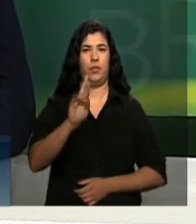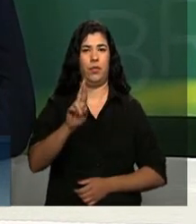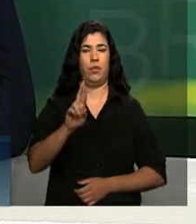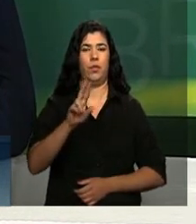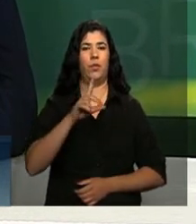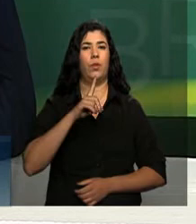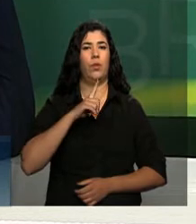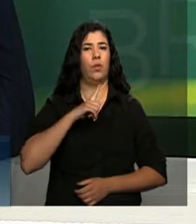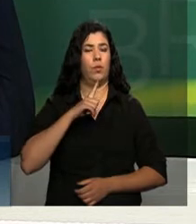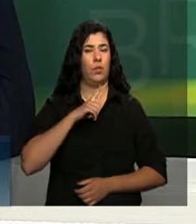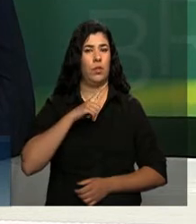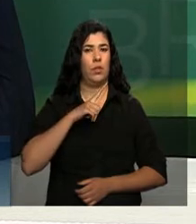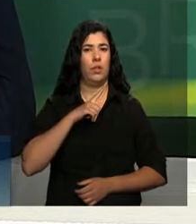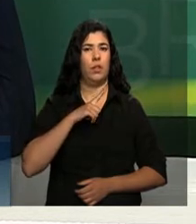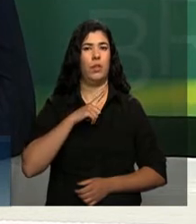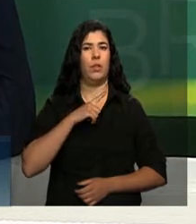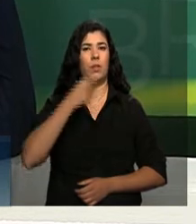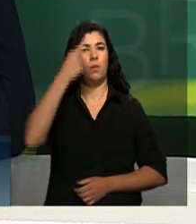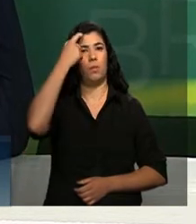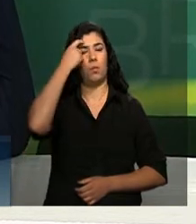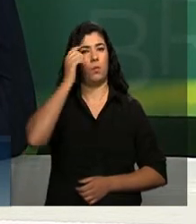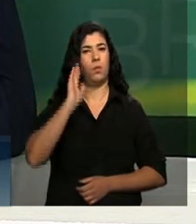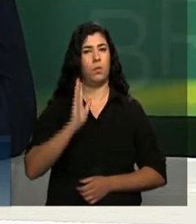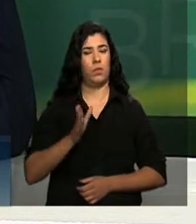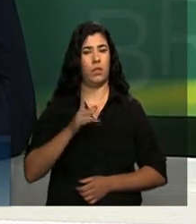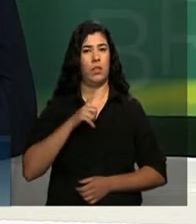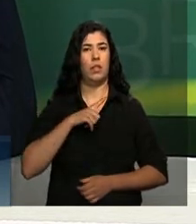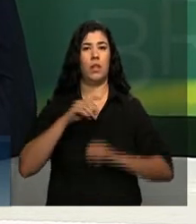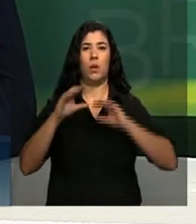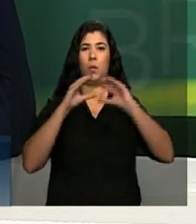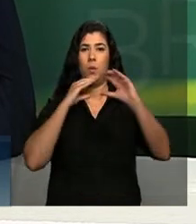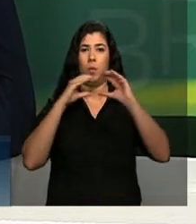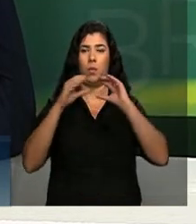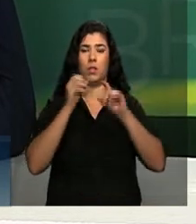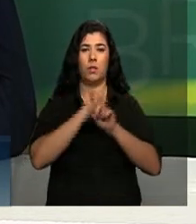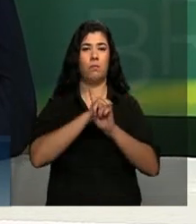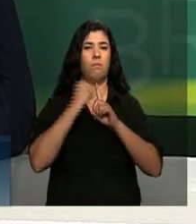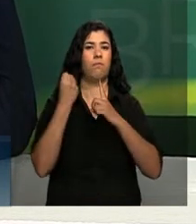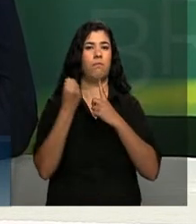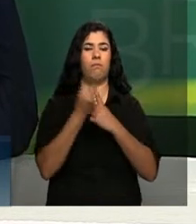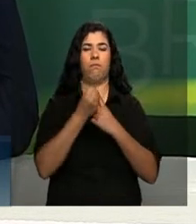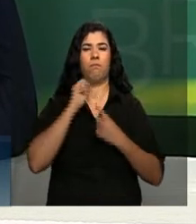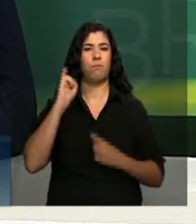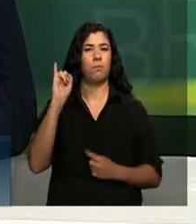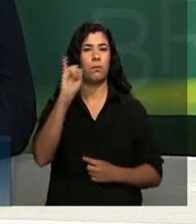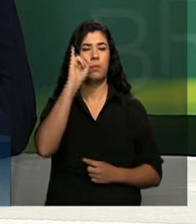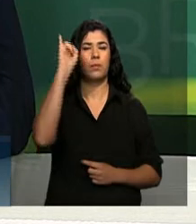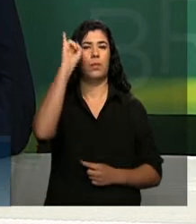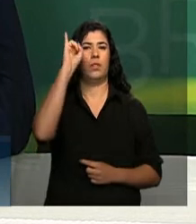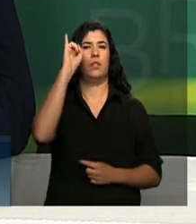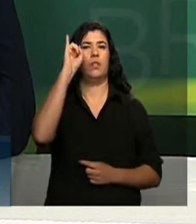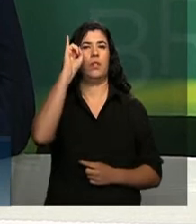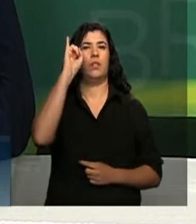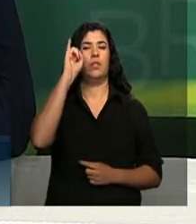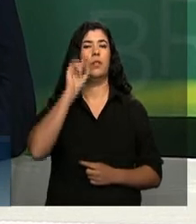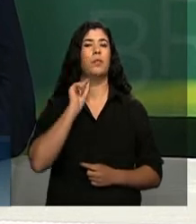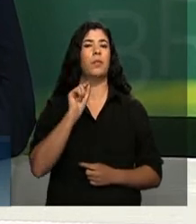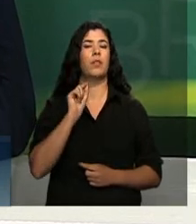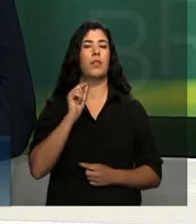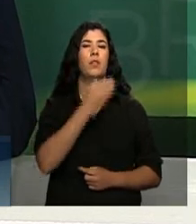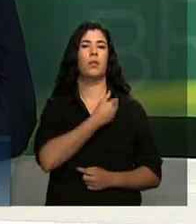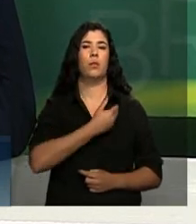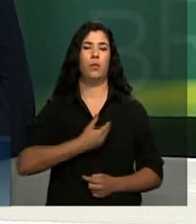eu tenho a plena consciência que a comunicação social é fundamental para que um